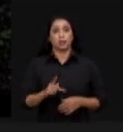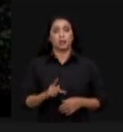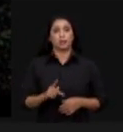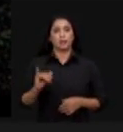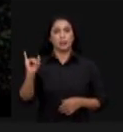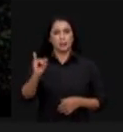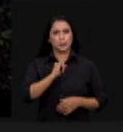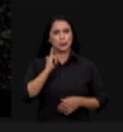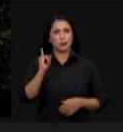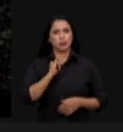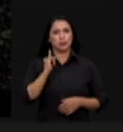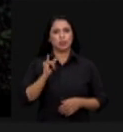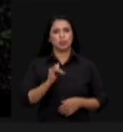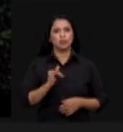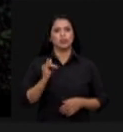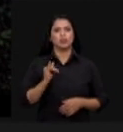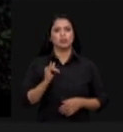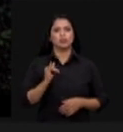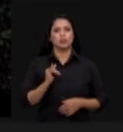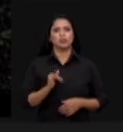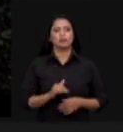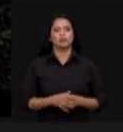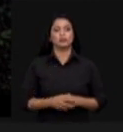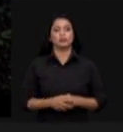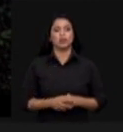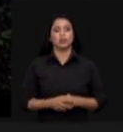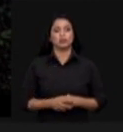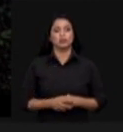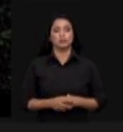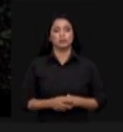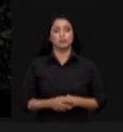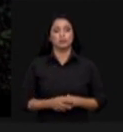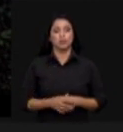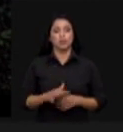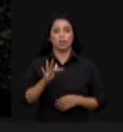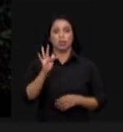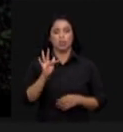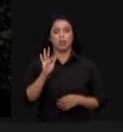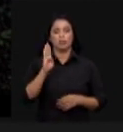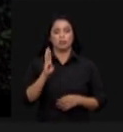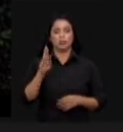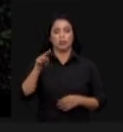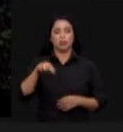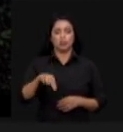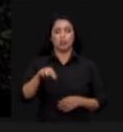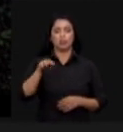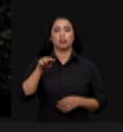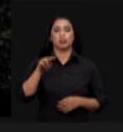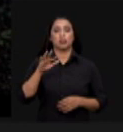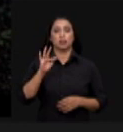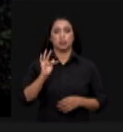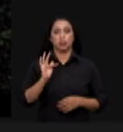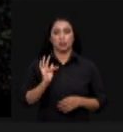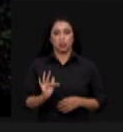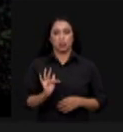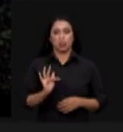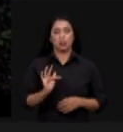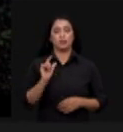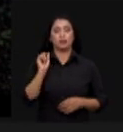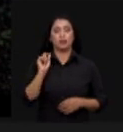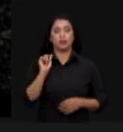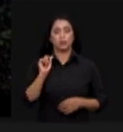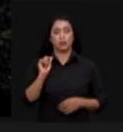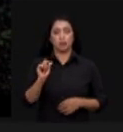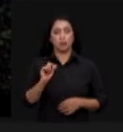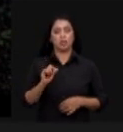setor de base florestal nacional no uso sustentável das nossas florestas como uma grande